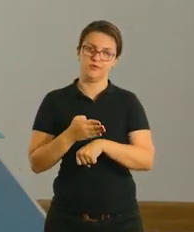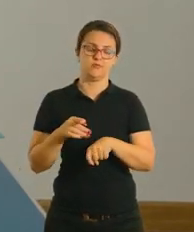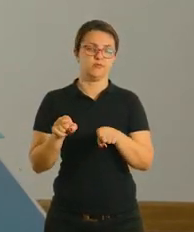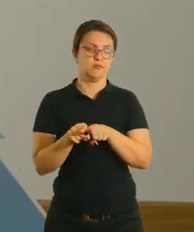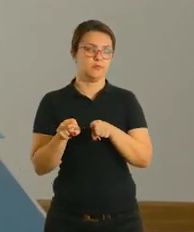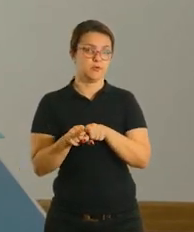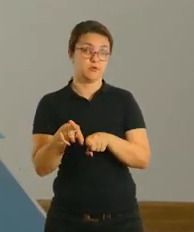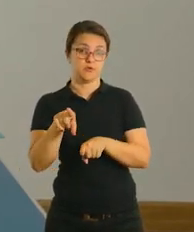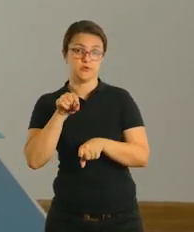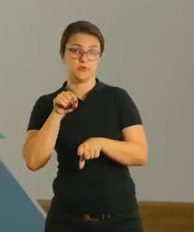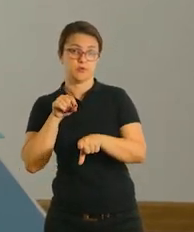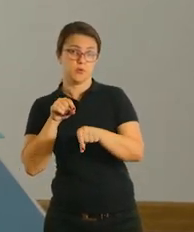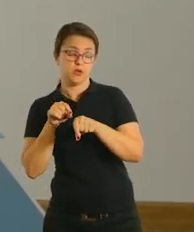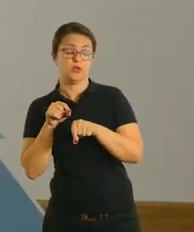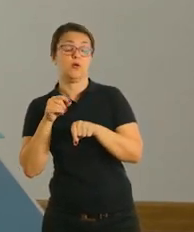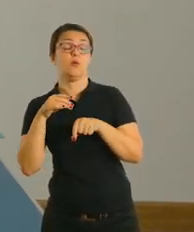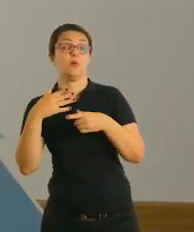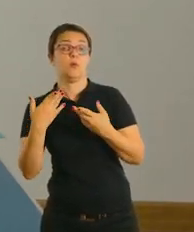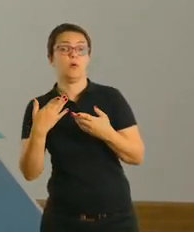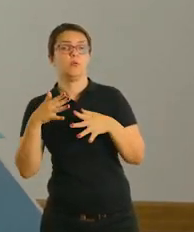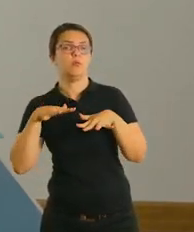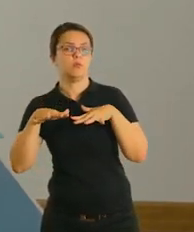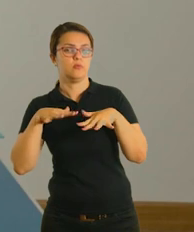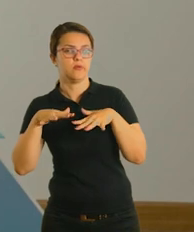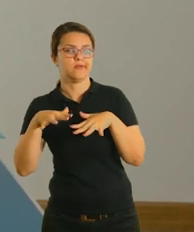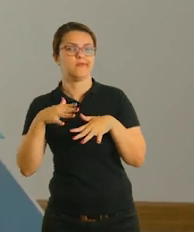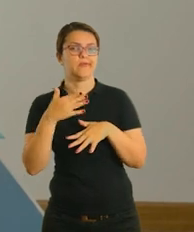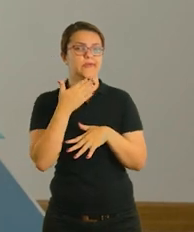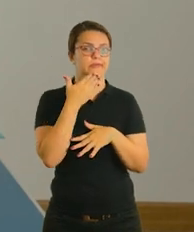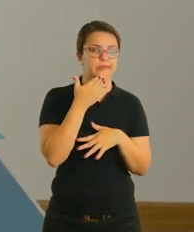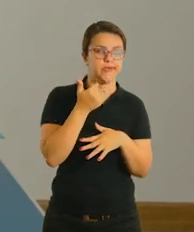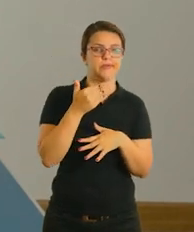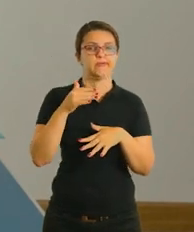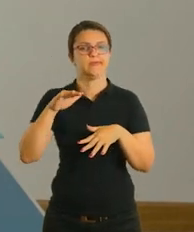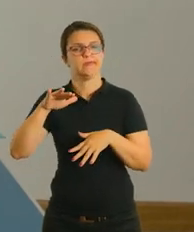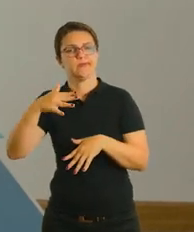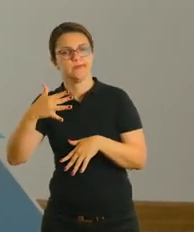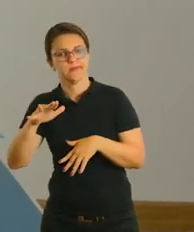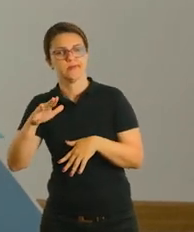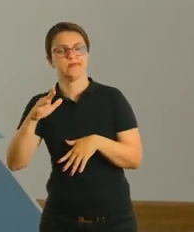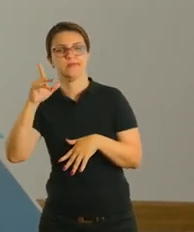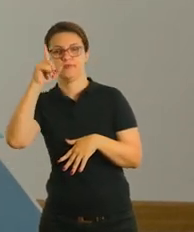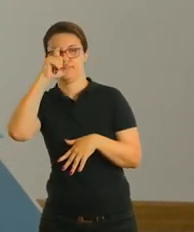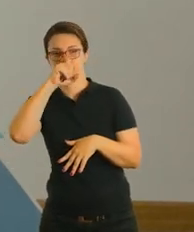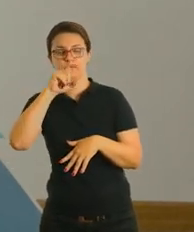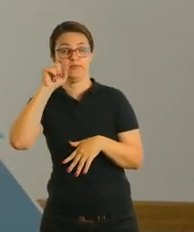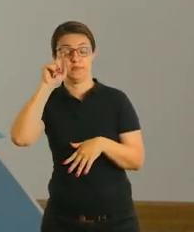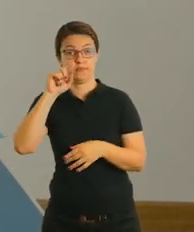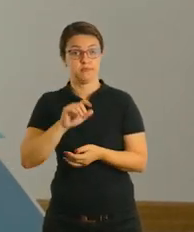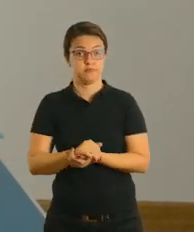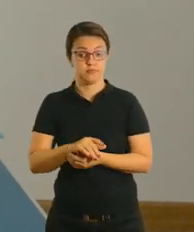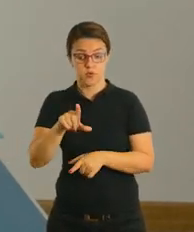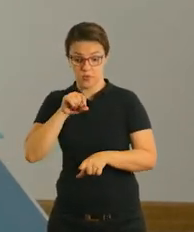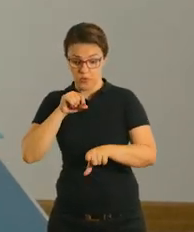escolhendo quais posições é fácil, médio e difícil, ok? Depois que ela escolheu, você vai determinar para ela que ela